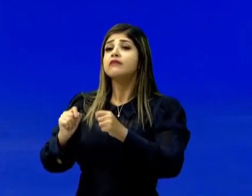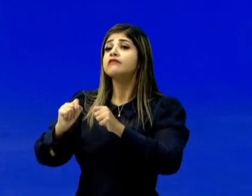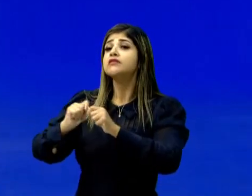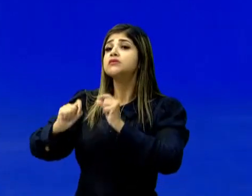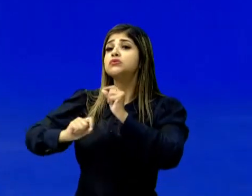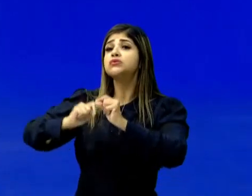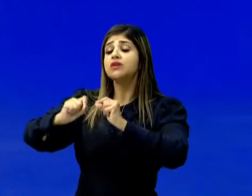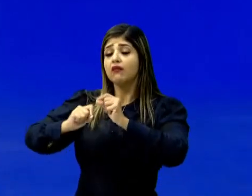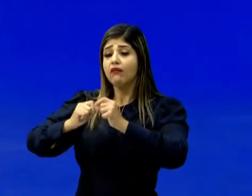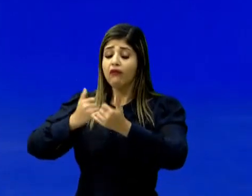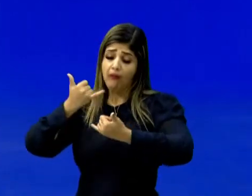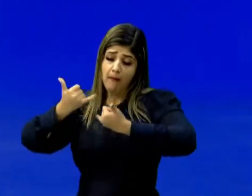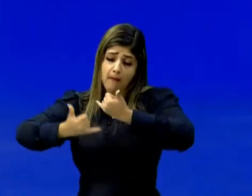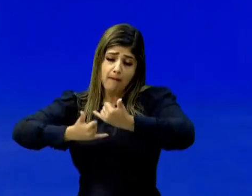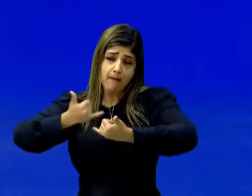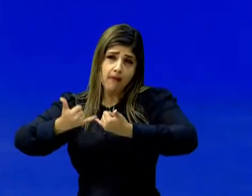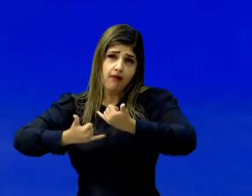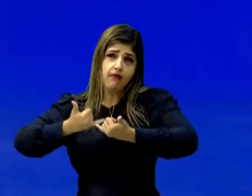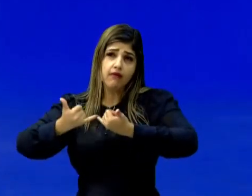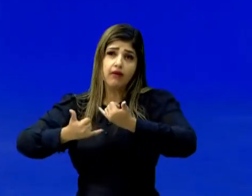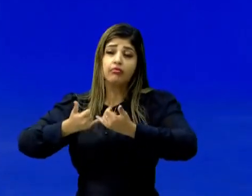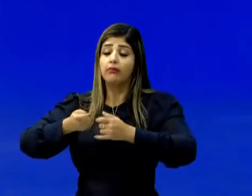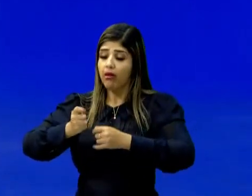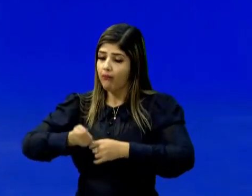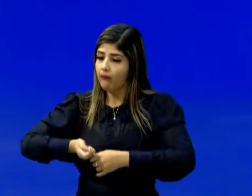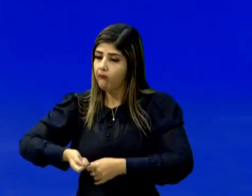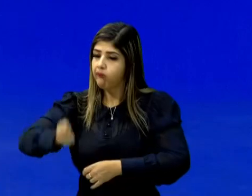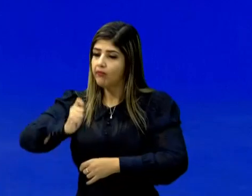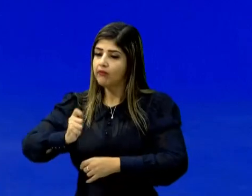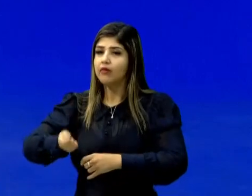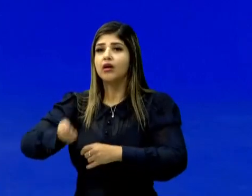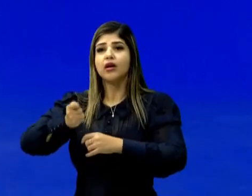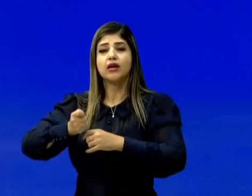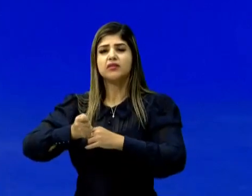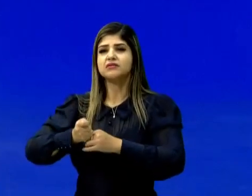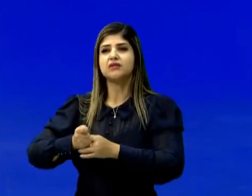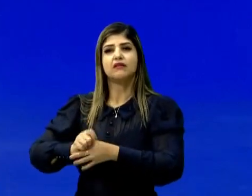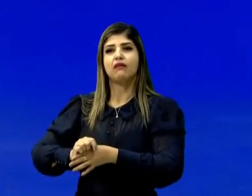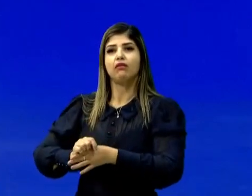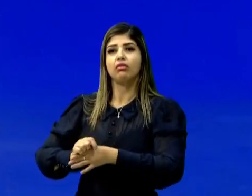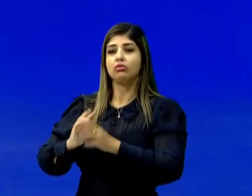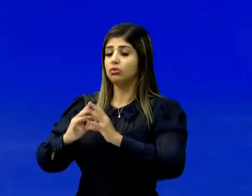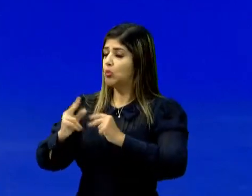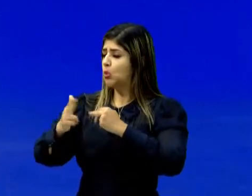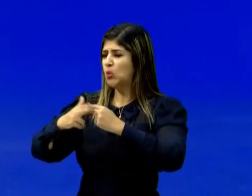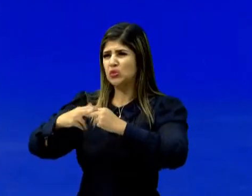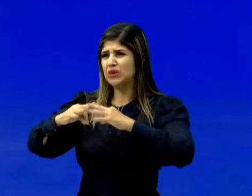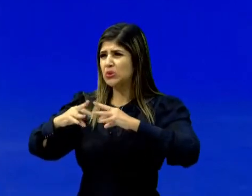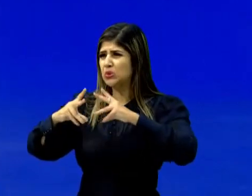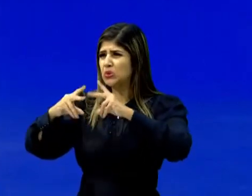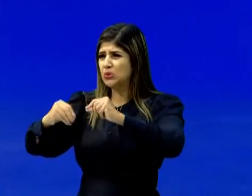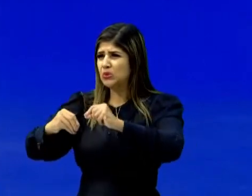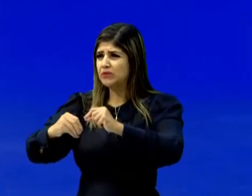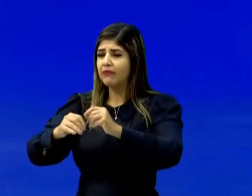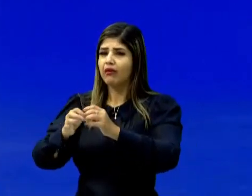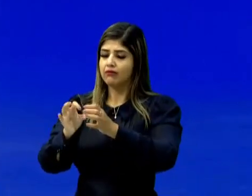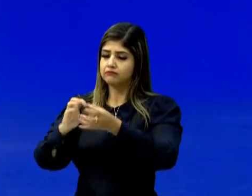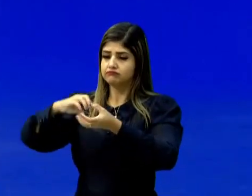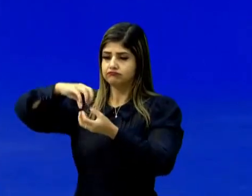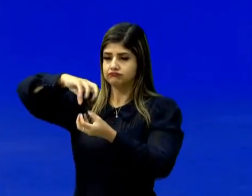um brinquedinho muito famoso chamado biloque. Então a gente não desperdiçou nada, certo? Aqui o biloque, eu pego a tampinha,